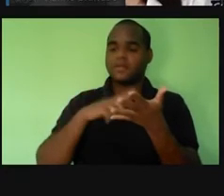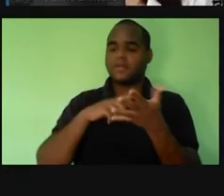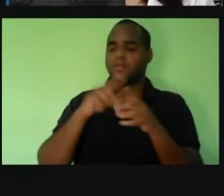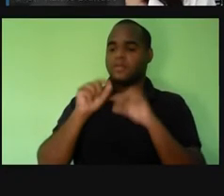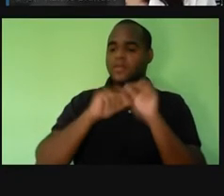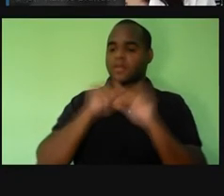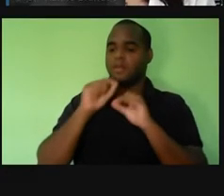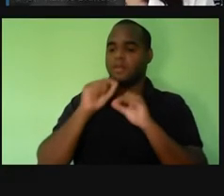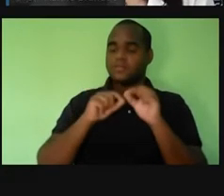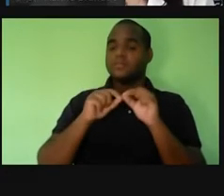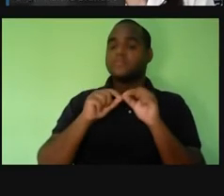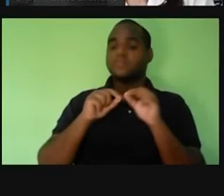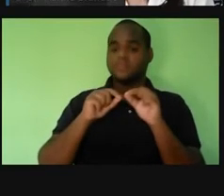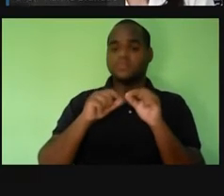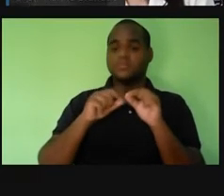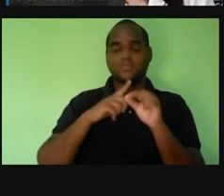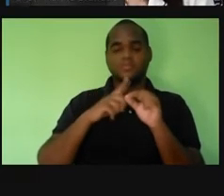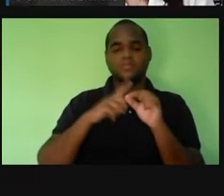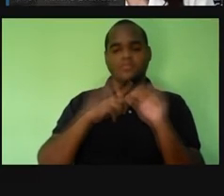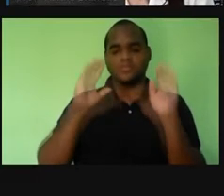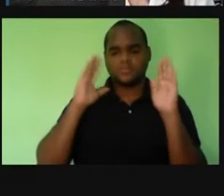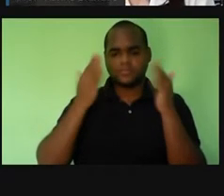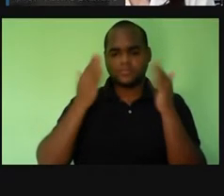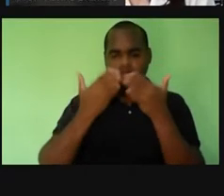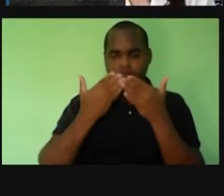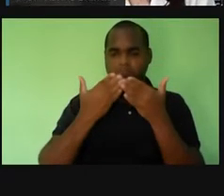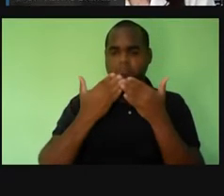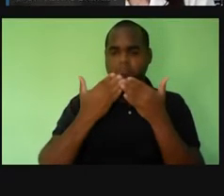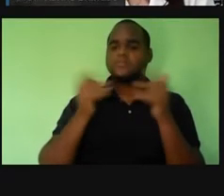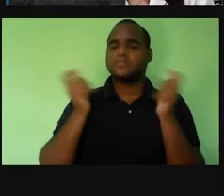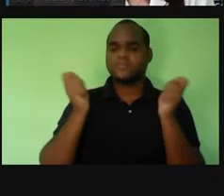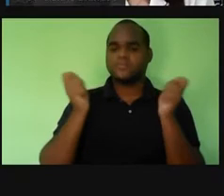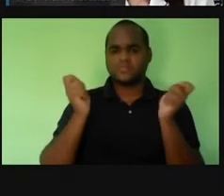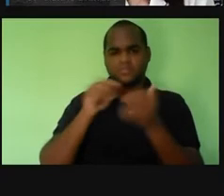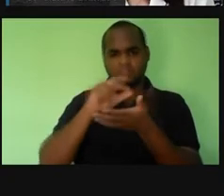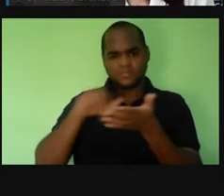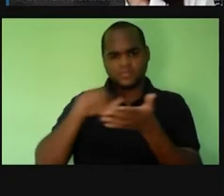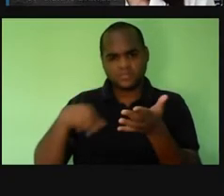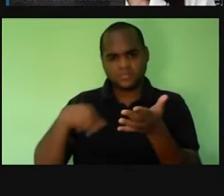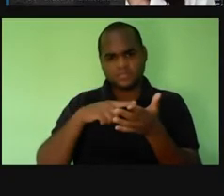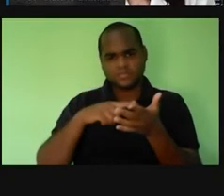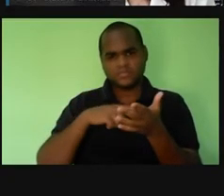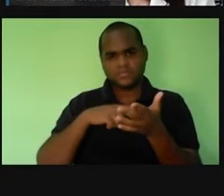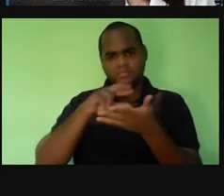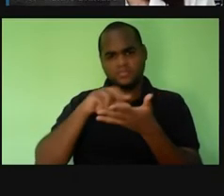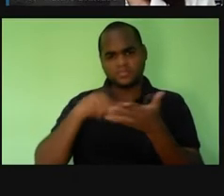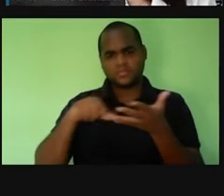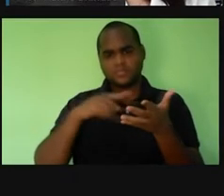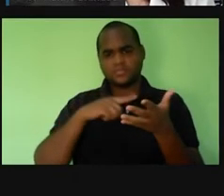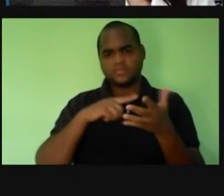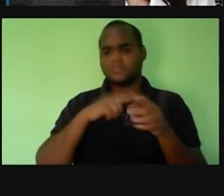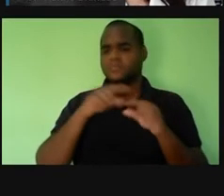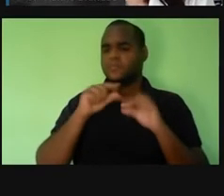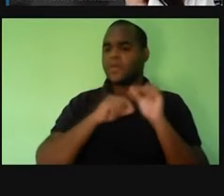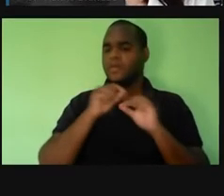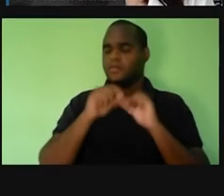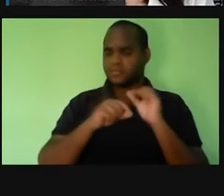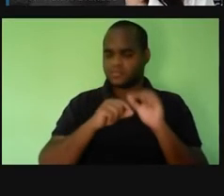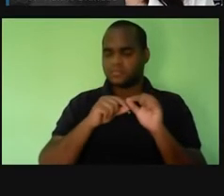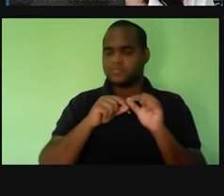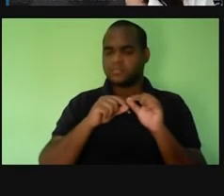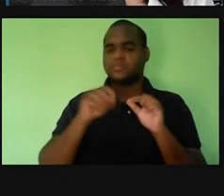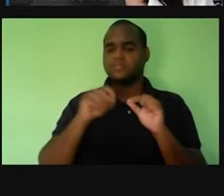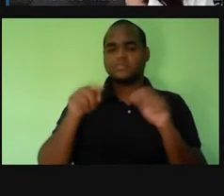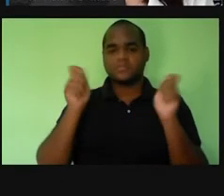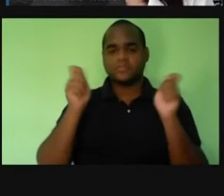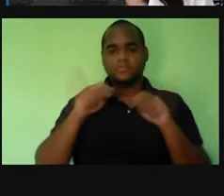aqui decidiu-se, né? Isso enquanto políticas públicas, enquanto governos, né? Decidiu-se pela